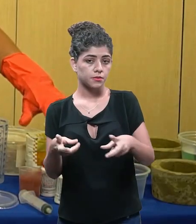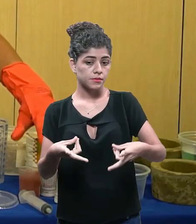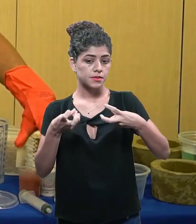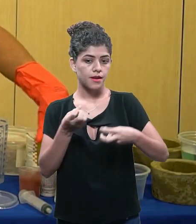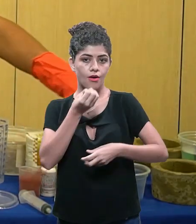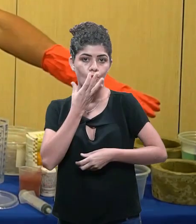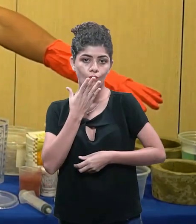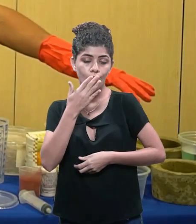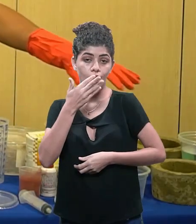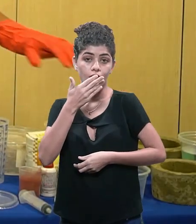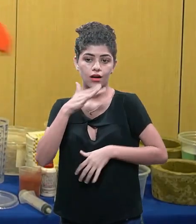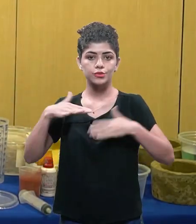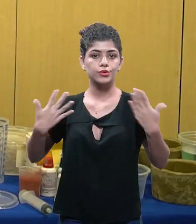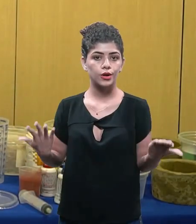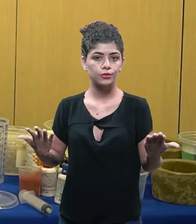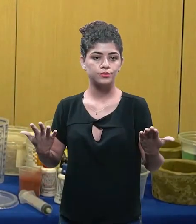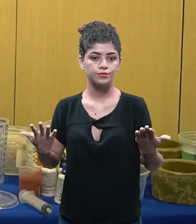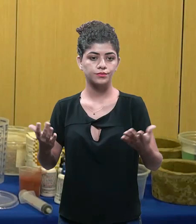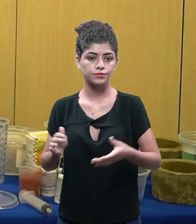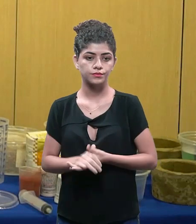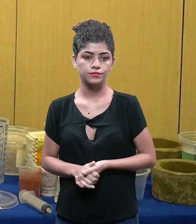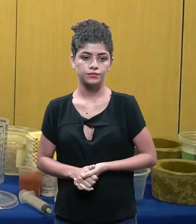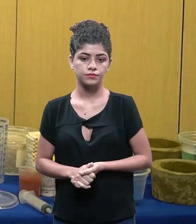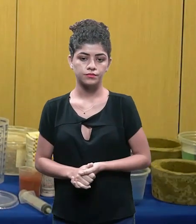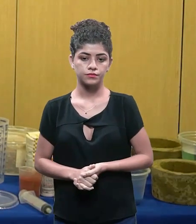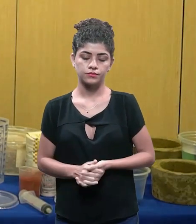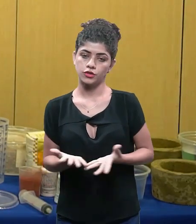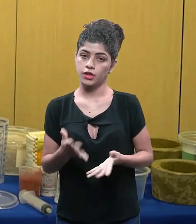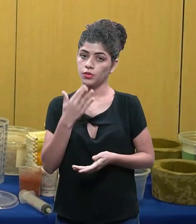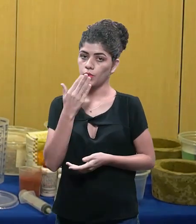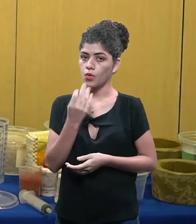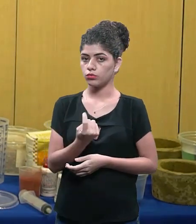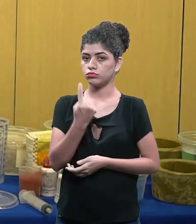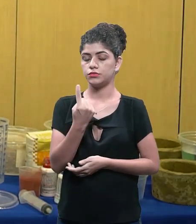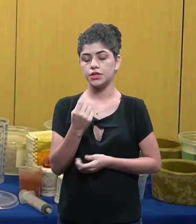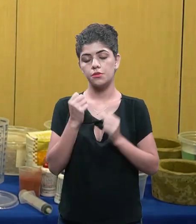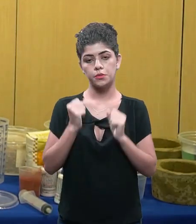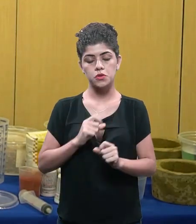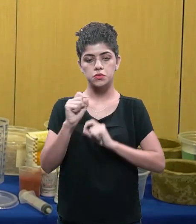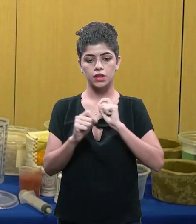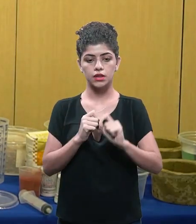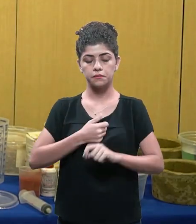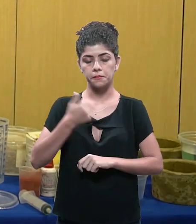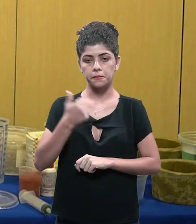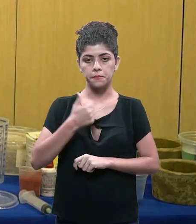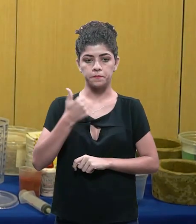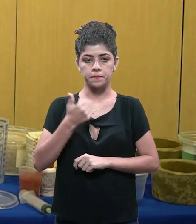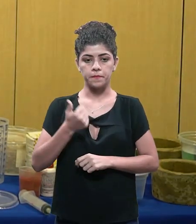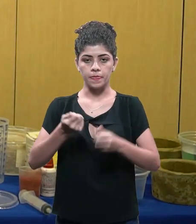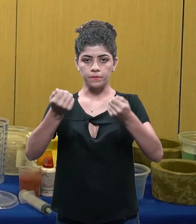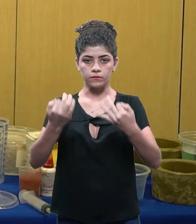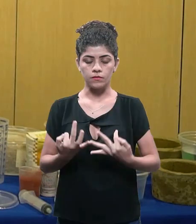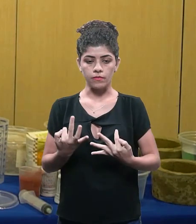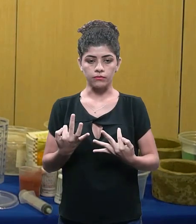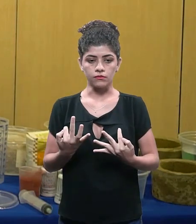nessa hora eu posso identificar a cor que eu quero para meu compósito se eu quero um compósito de massa colorida única o que que eu posso fazer